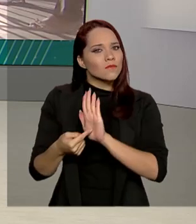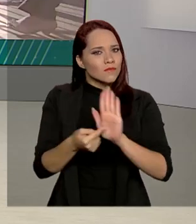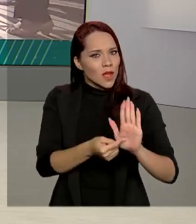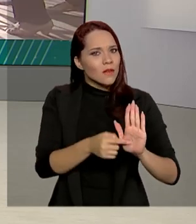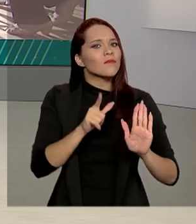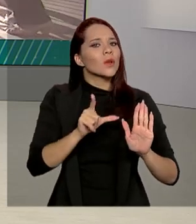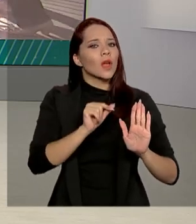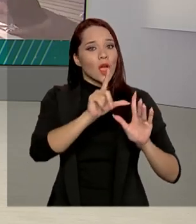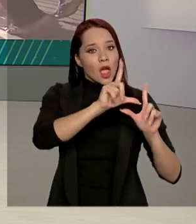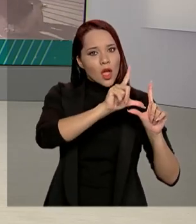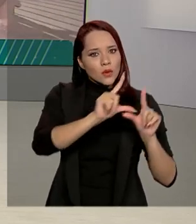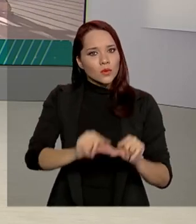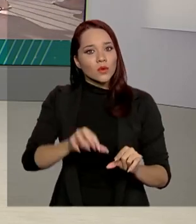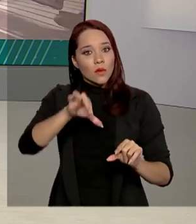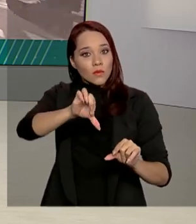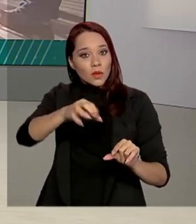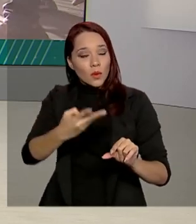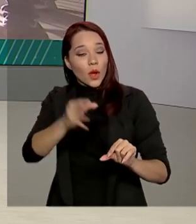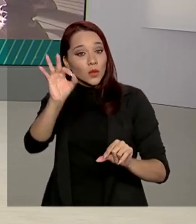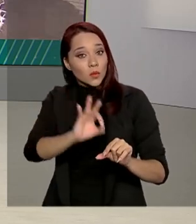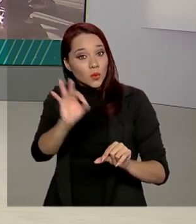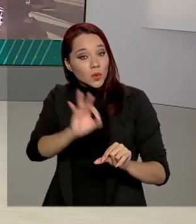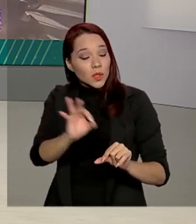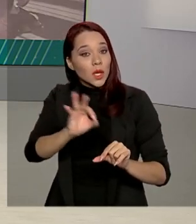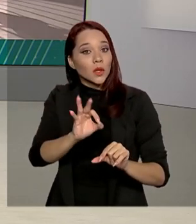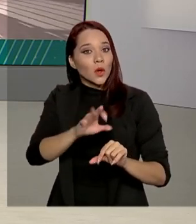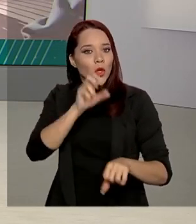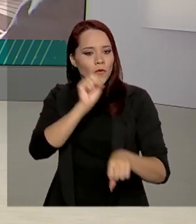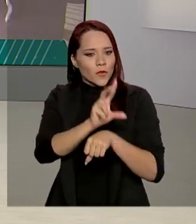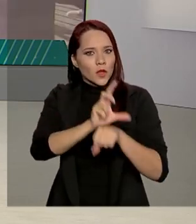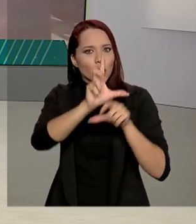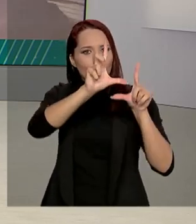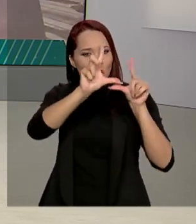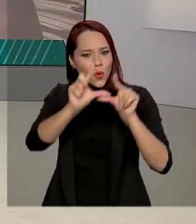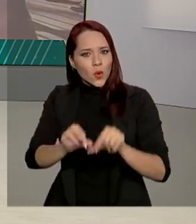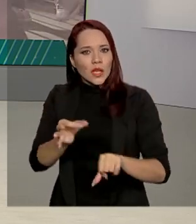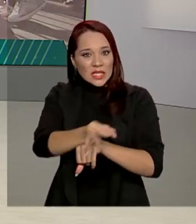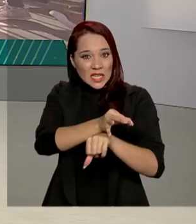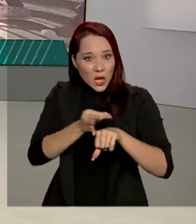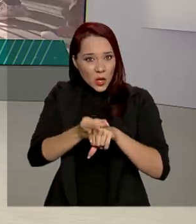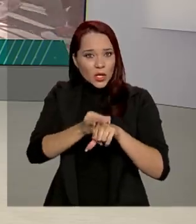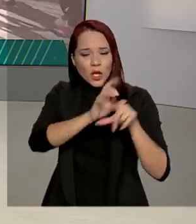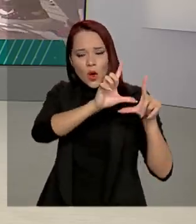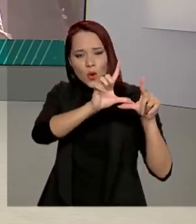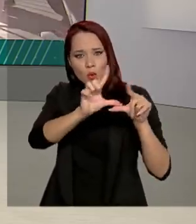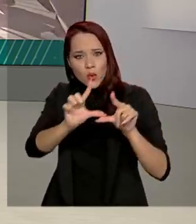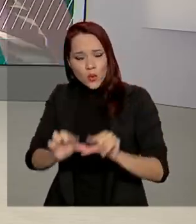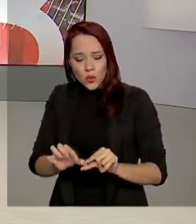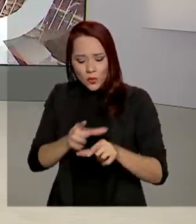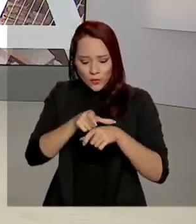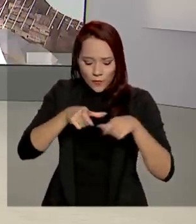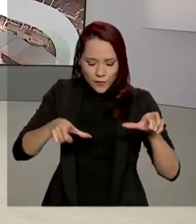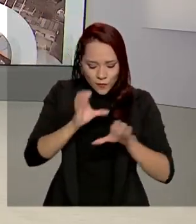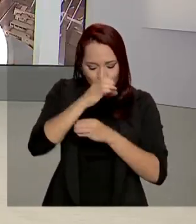redução de 94% na carga viral em células infectadas in vitro. Essa etapa busca